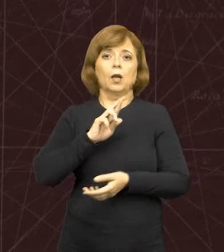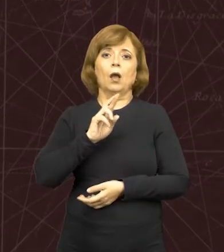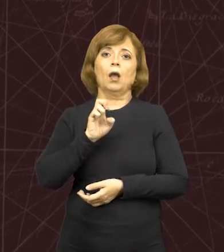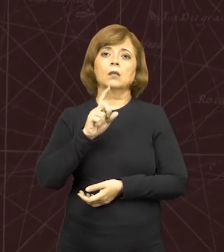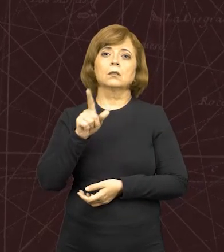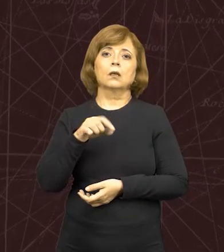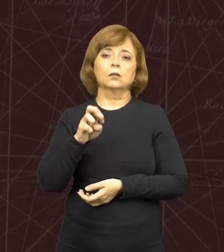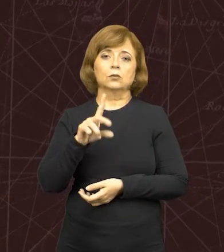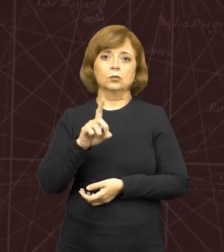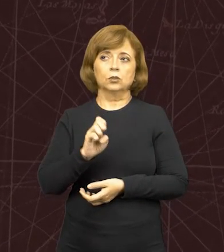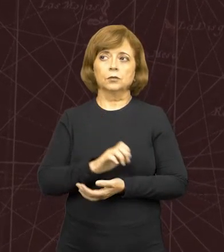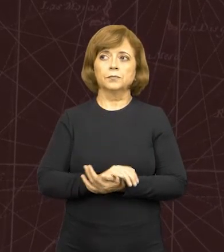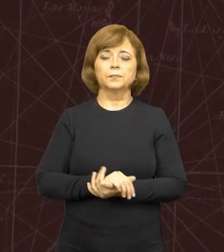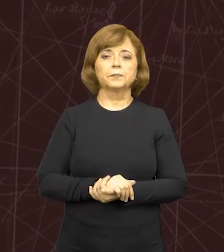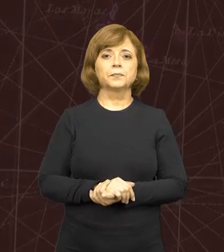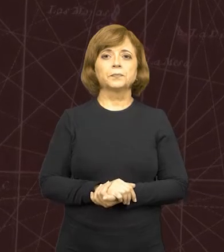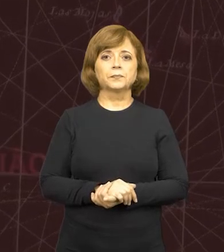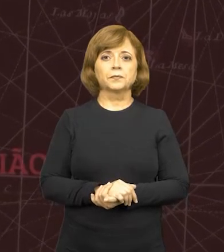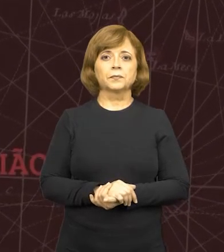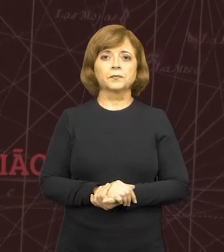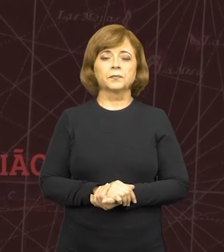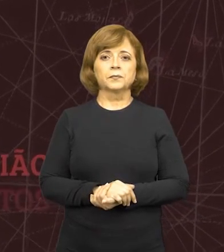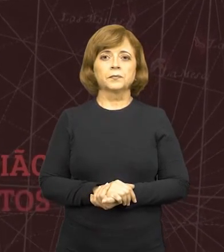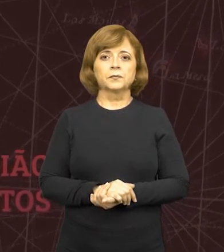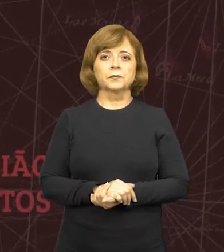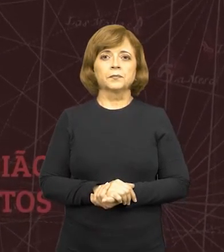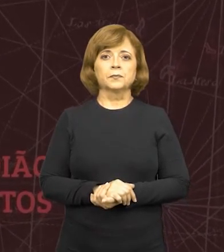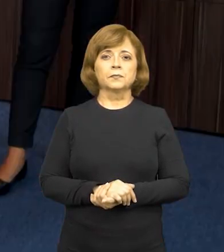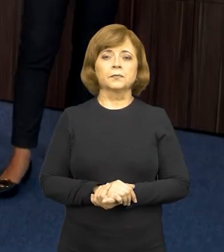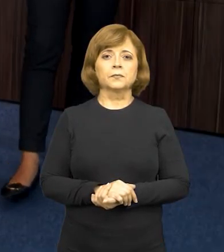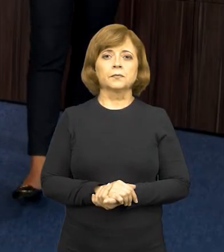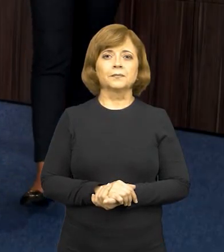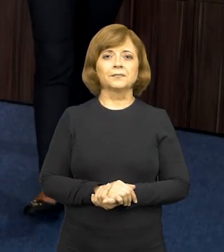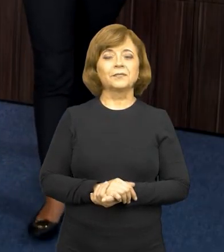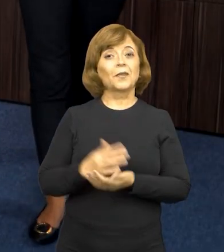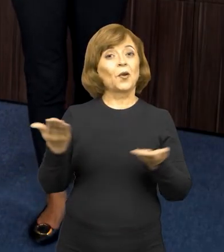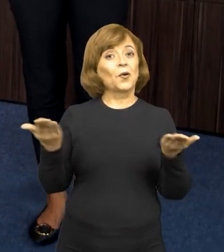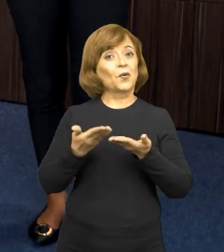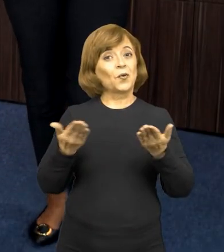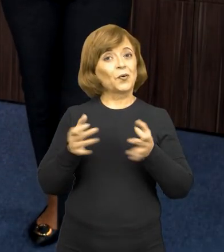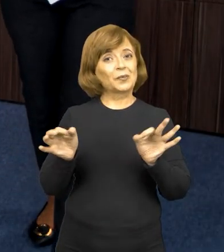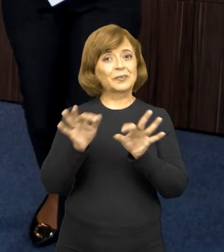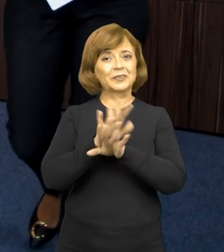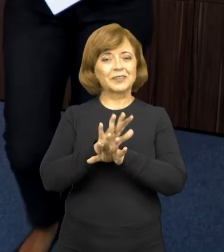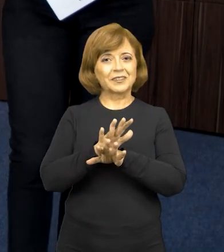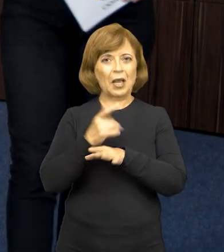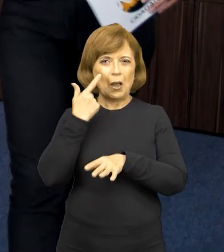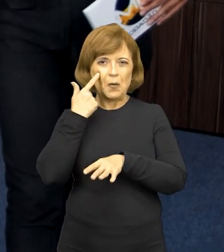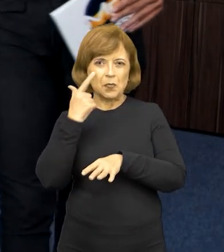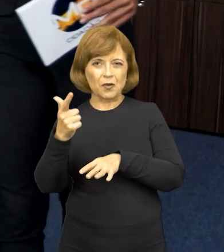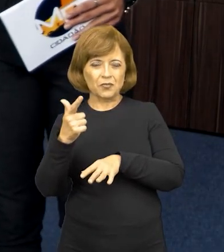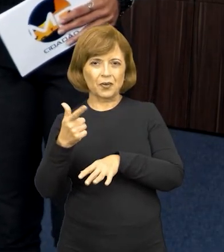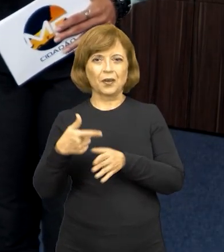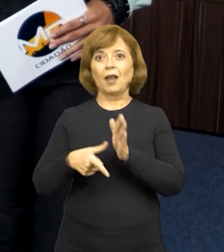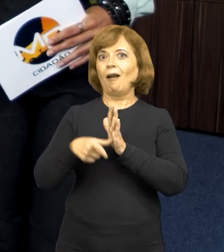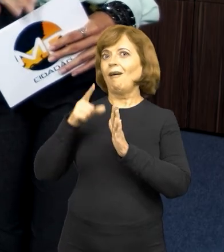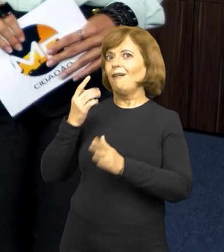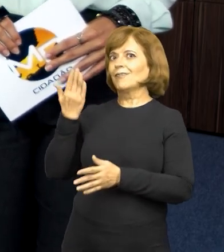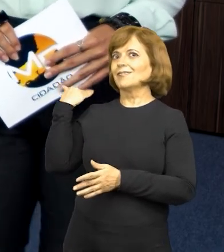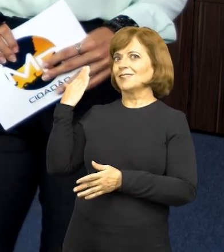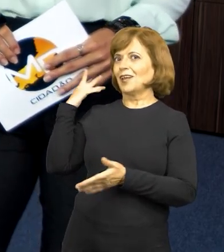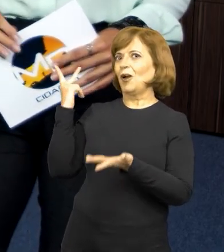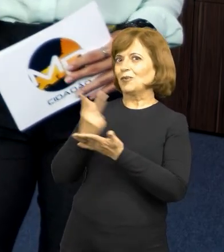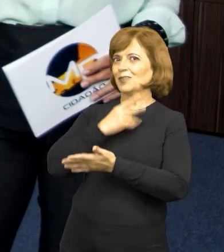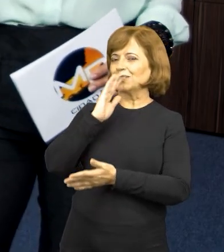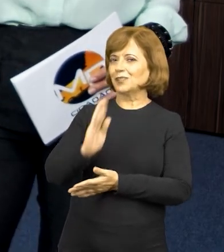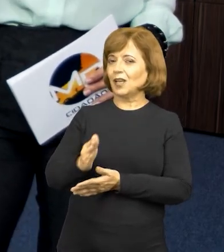por hoje é só. Para assistir as edições anteriores do nosso